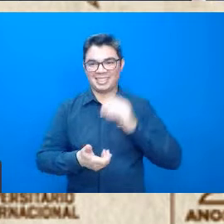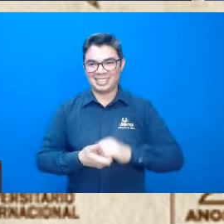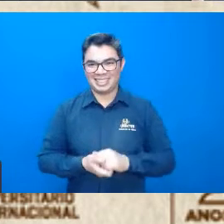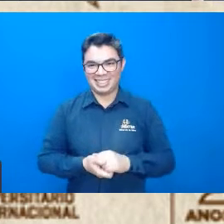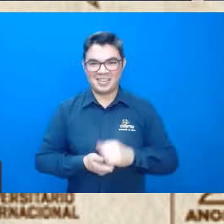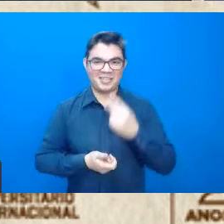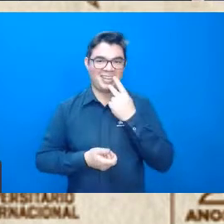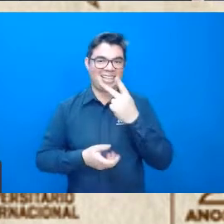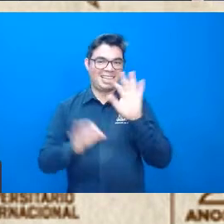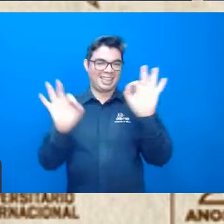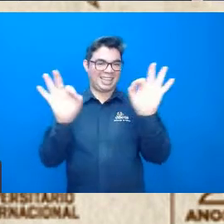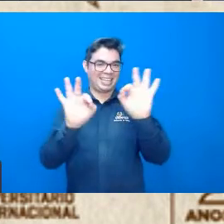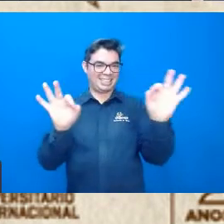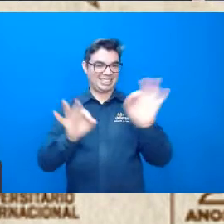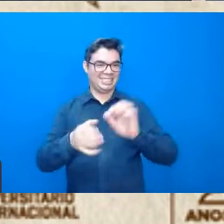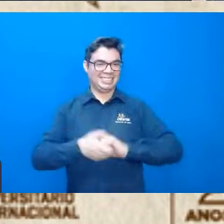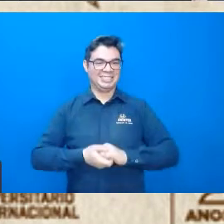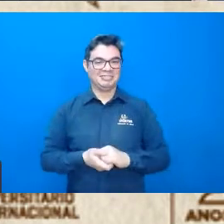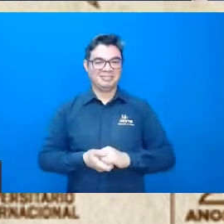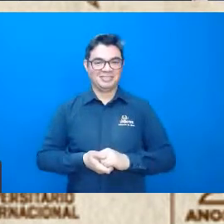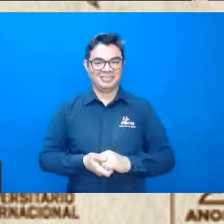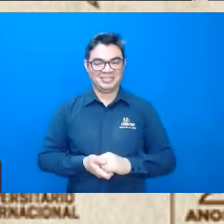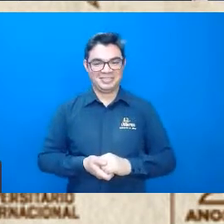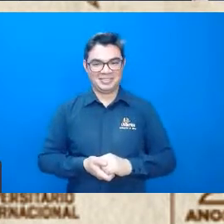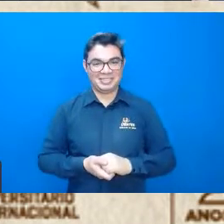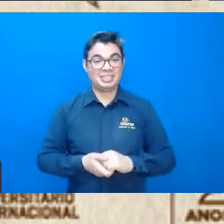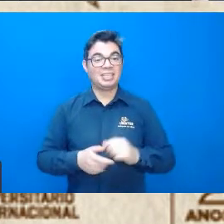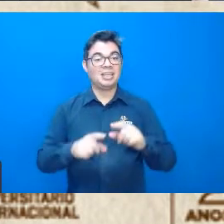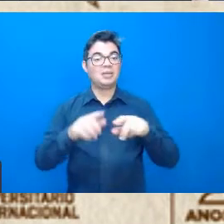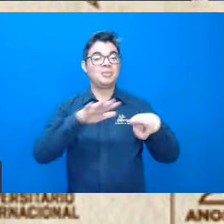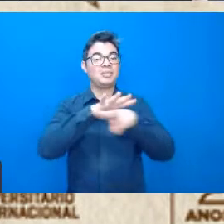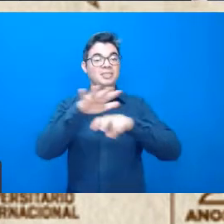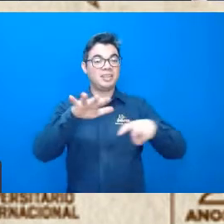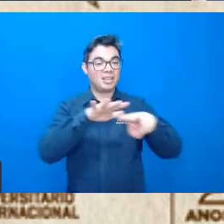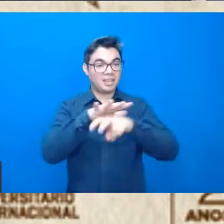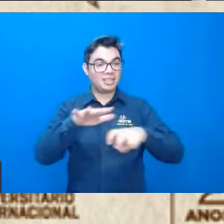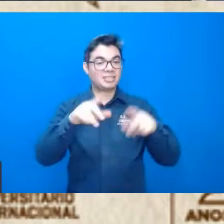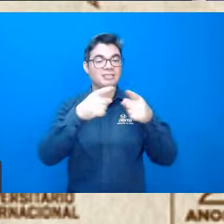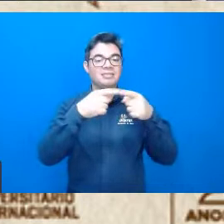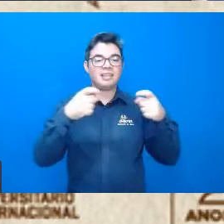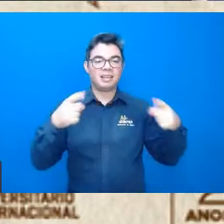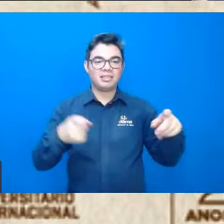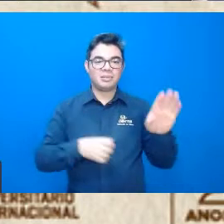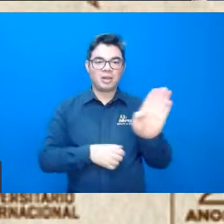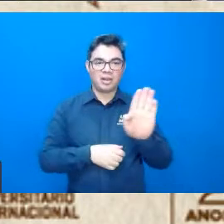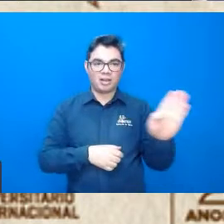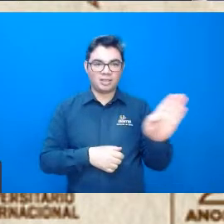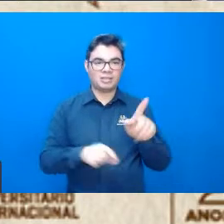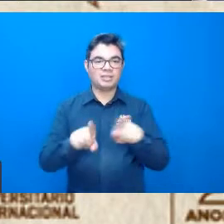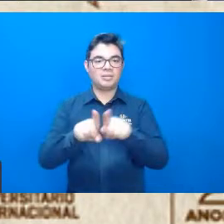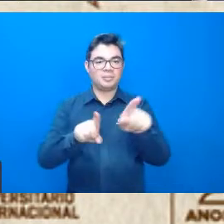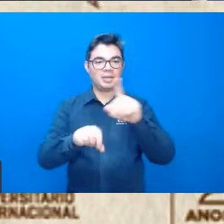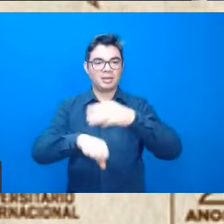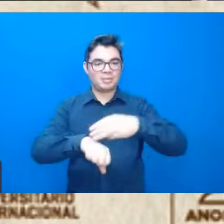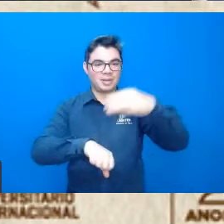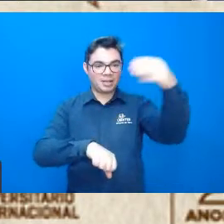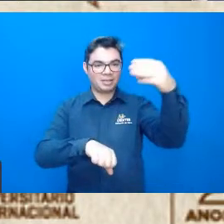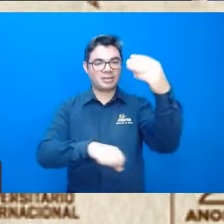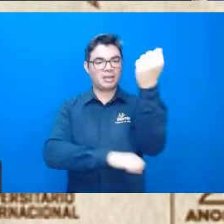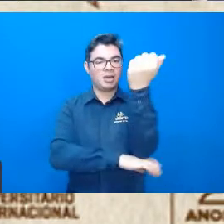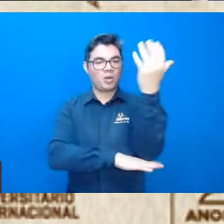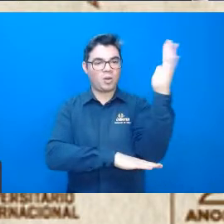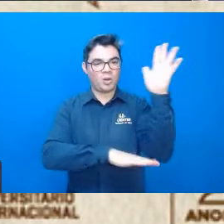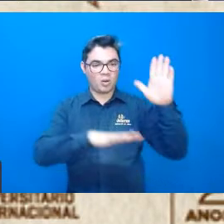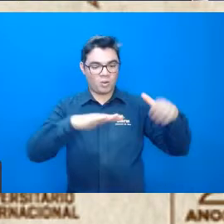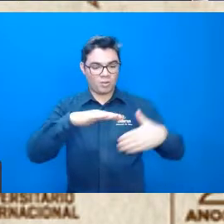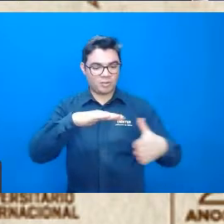ousei, professora. É bacharel em ciências biológicas e mestre em ecologia e conservação pela Universidade